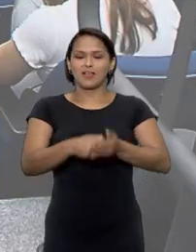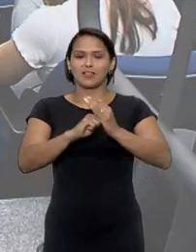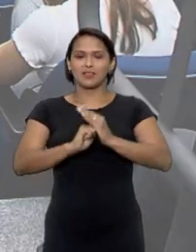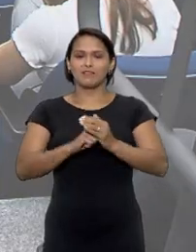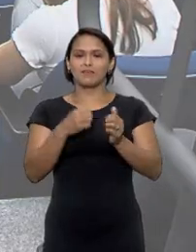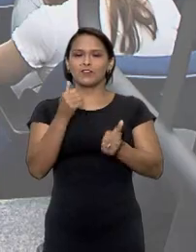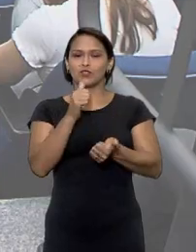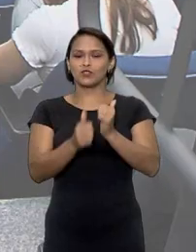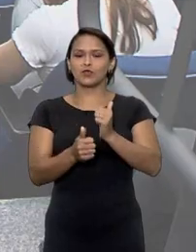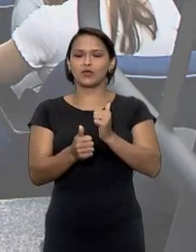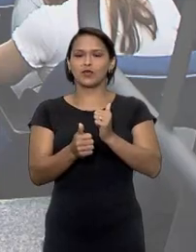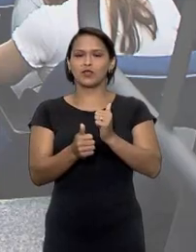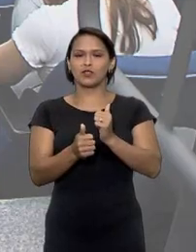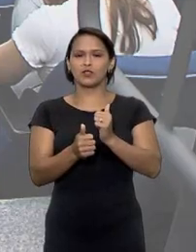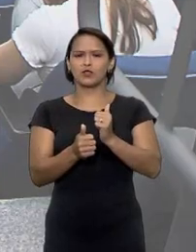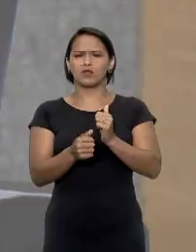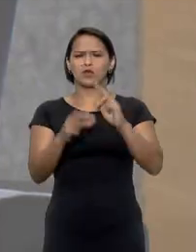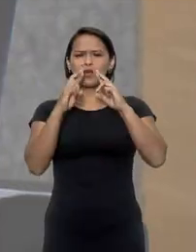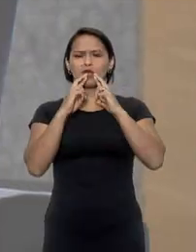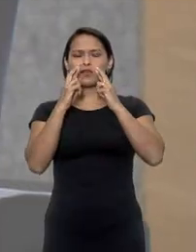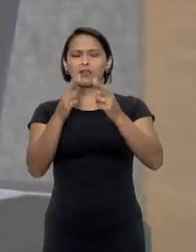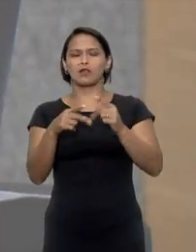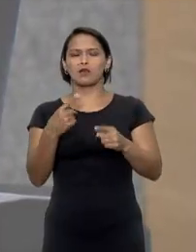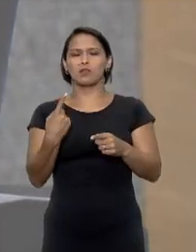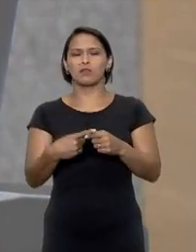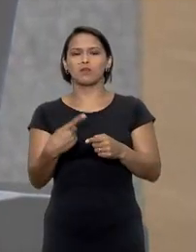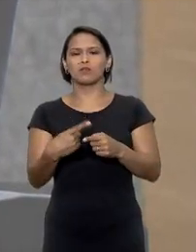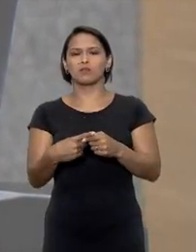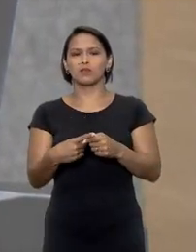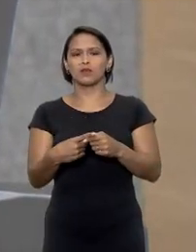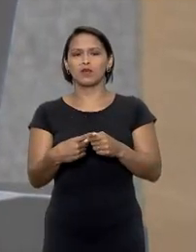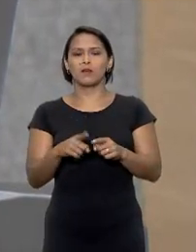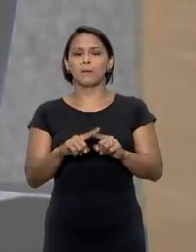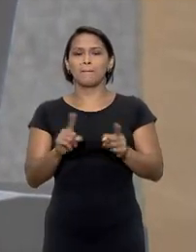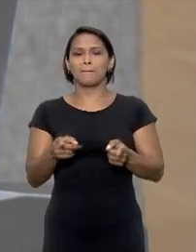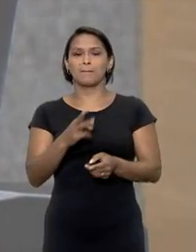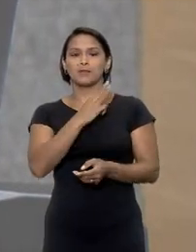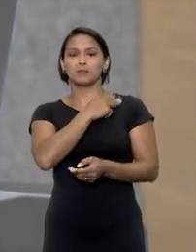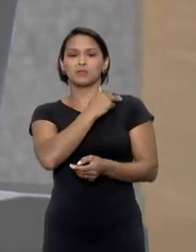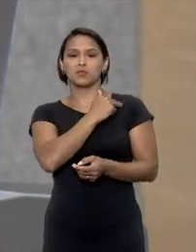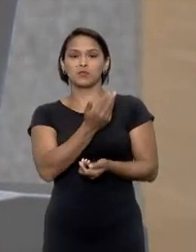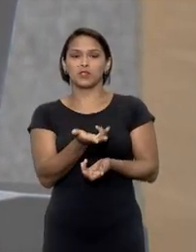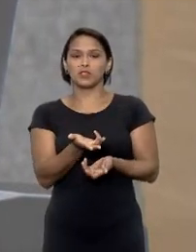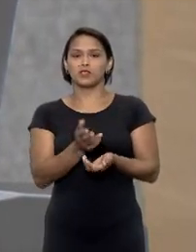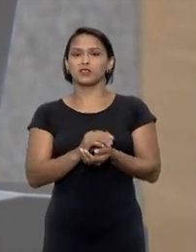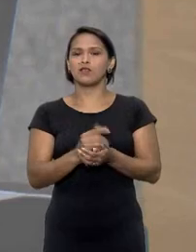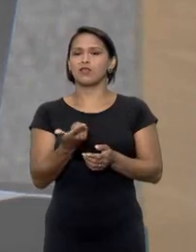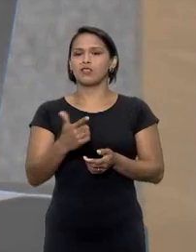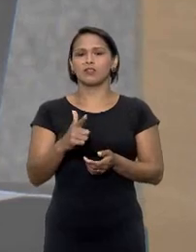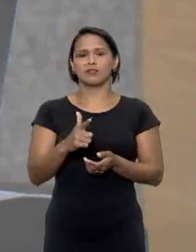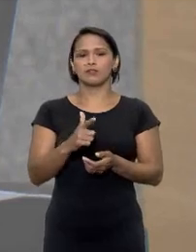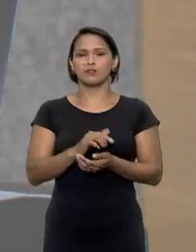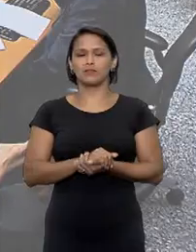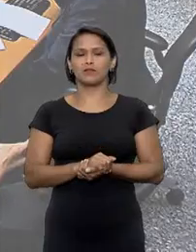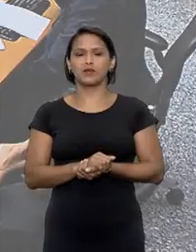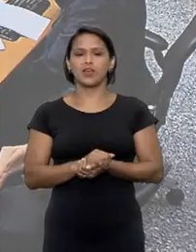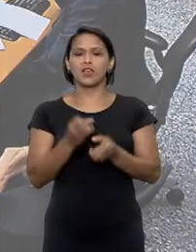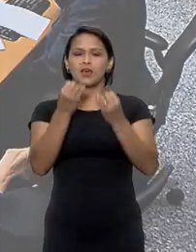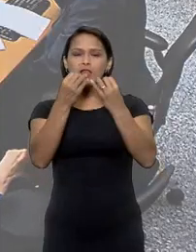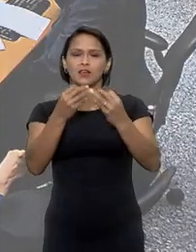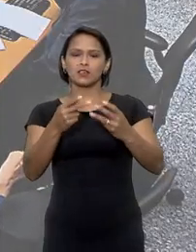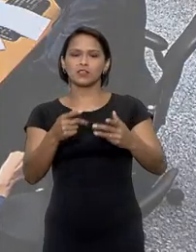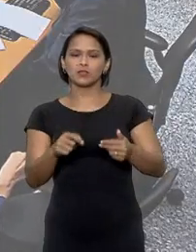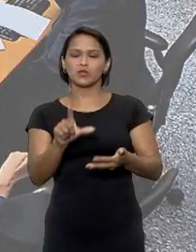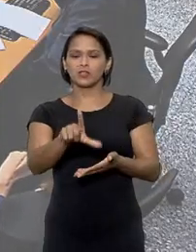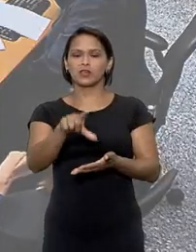jogador contestou esse pedido mas o ministro Napoleão Nunes Maia Filho não aceitou os argumentos ele